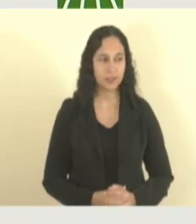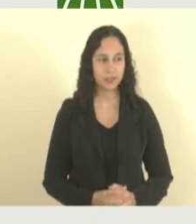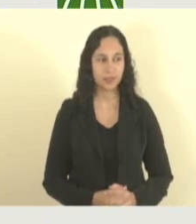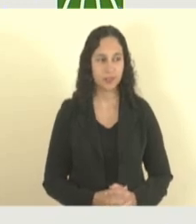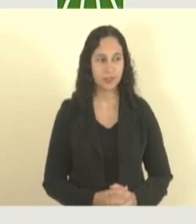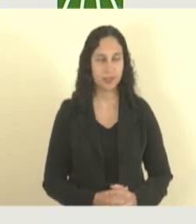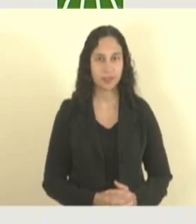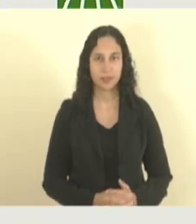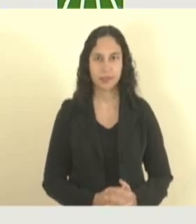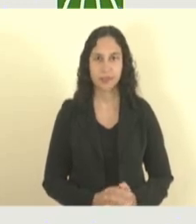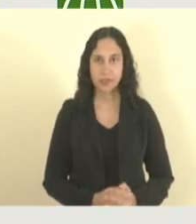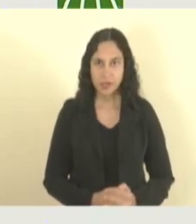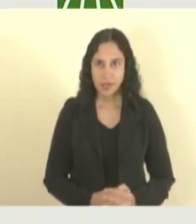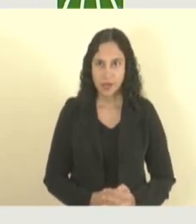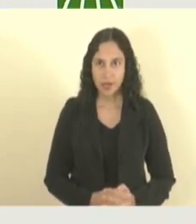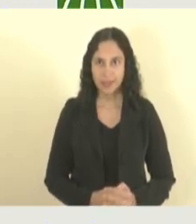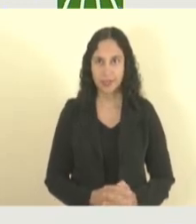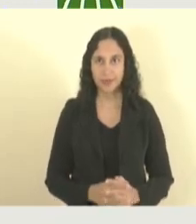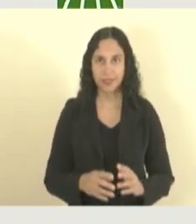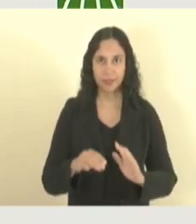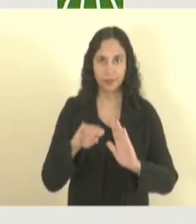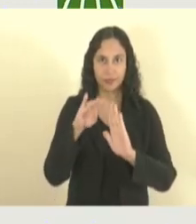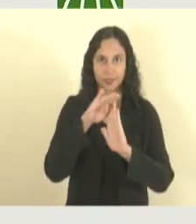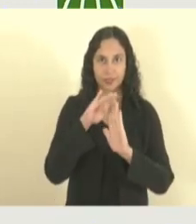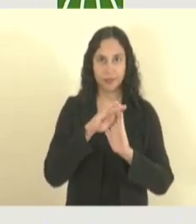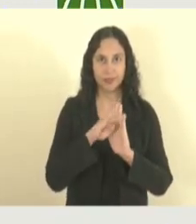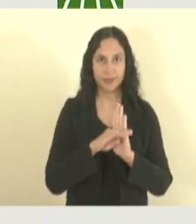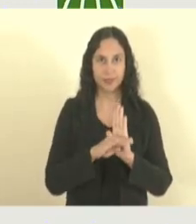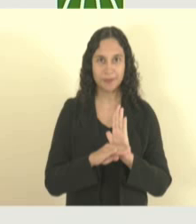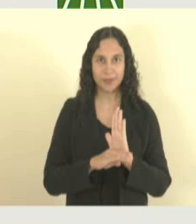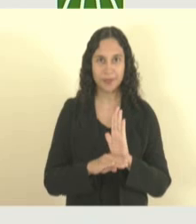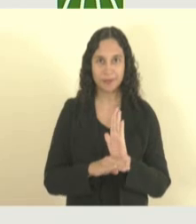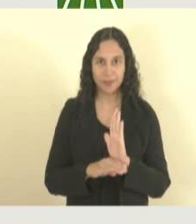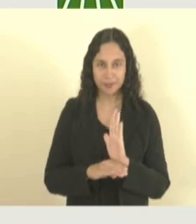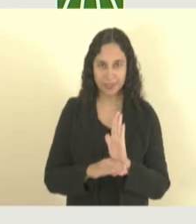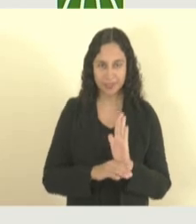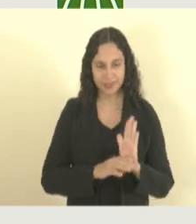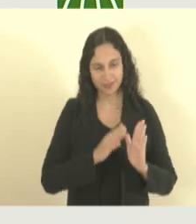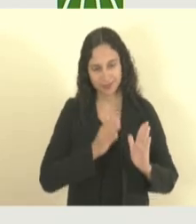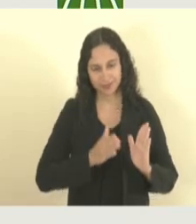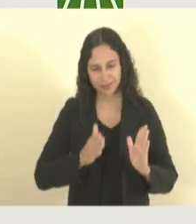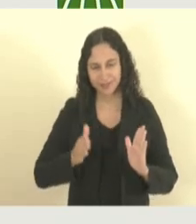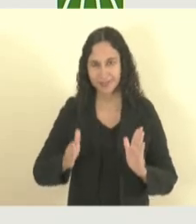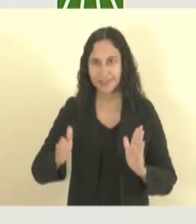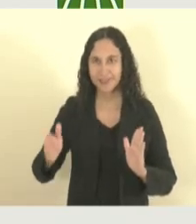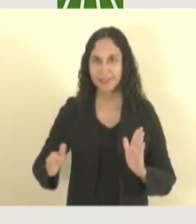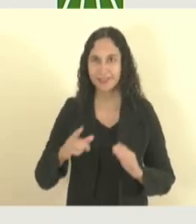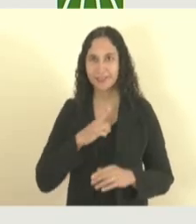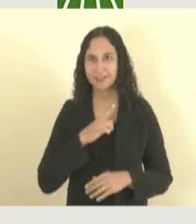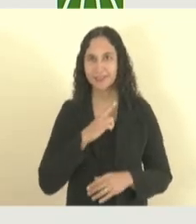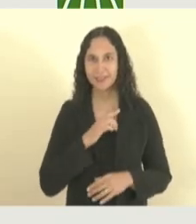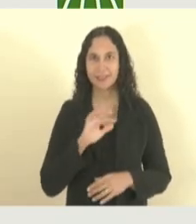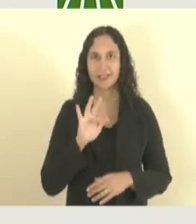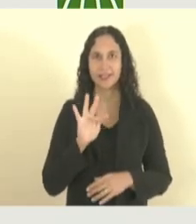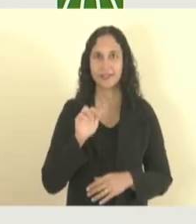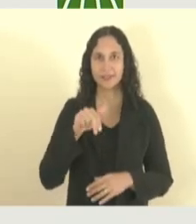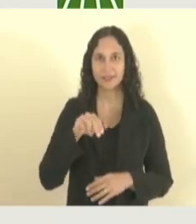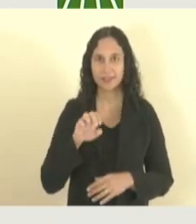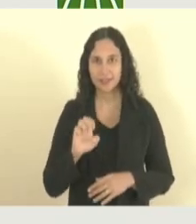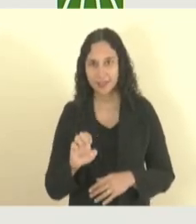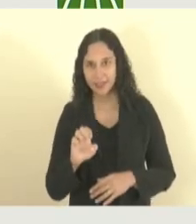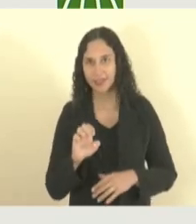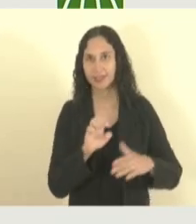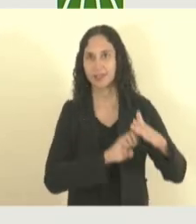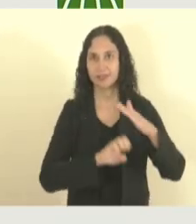Nossos programas de financiamento, nós temos FNE Industrial, FNE